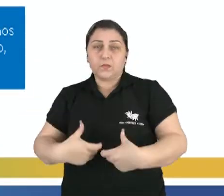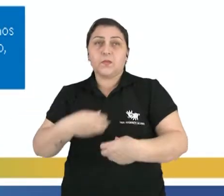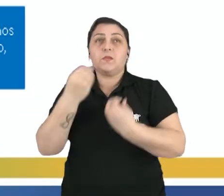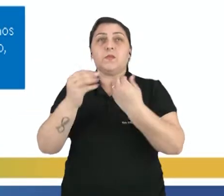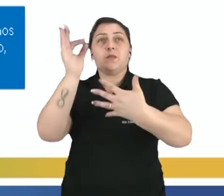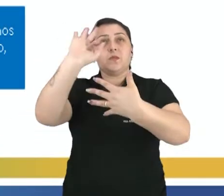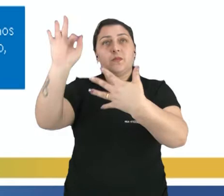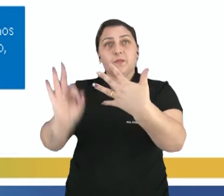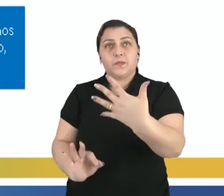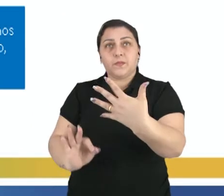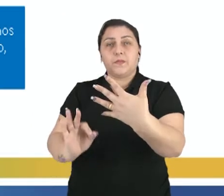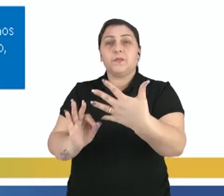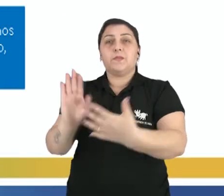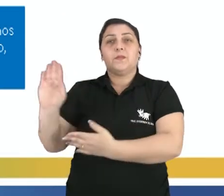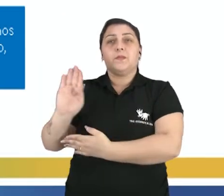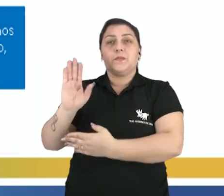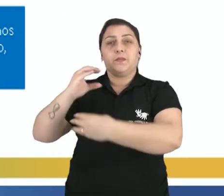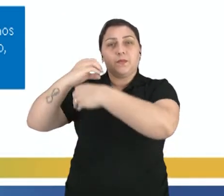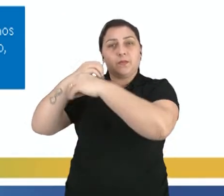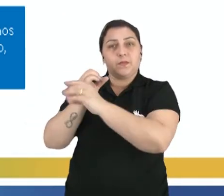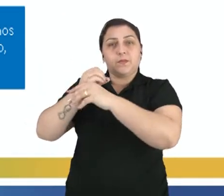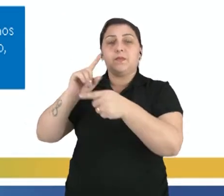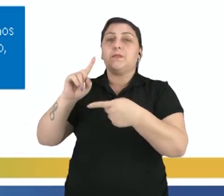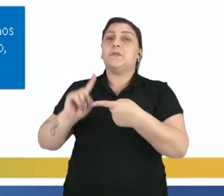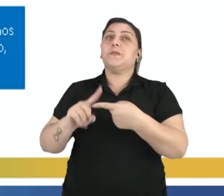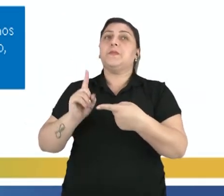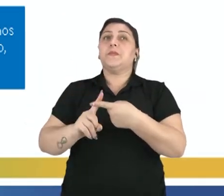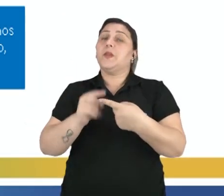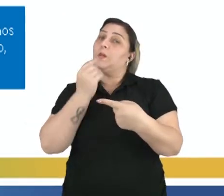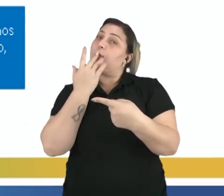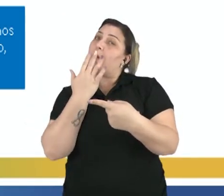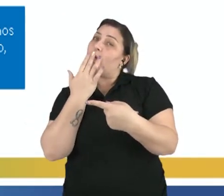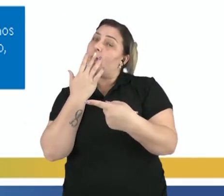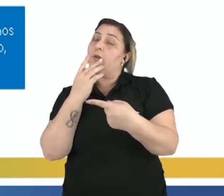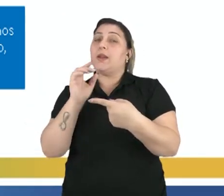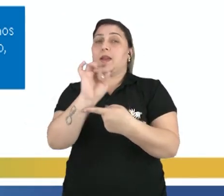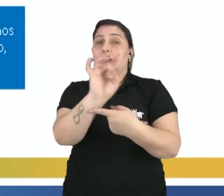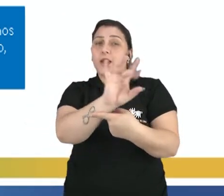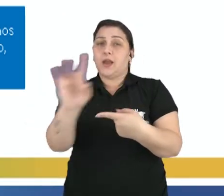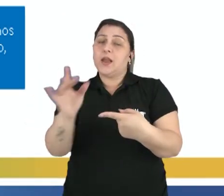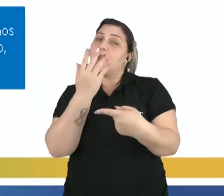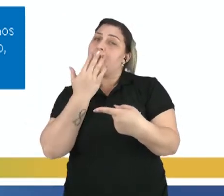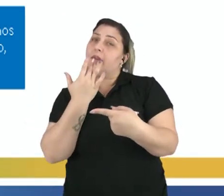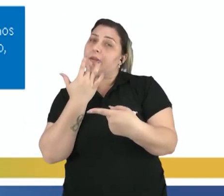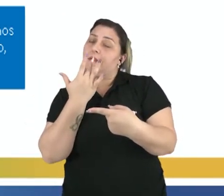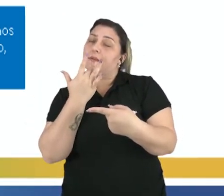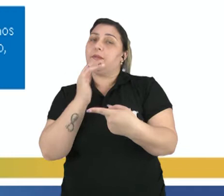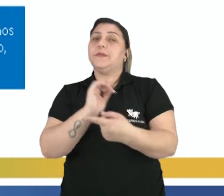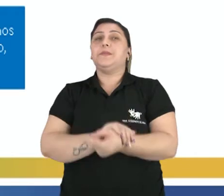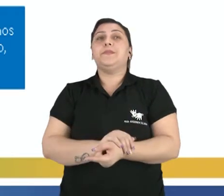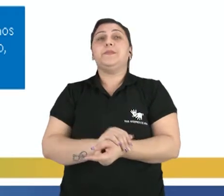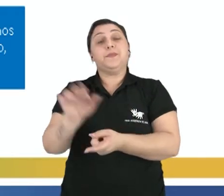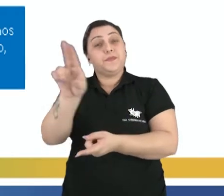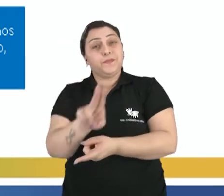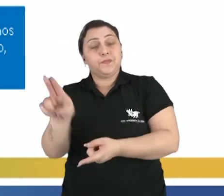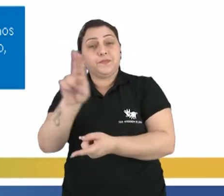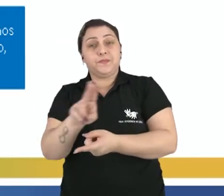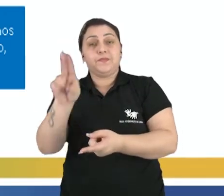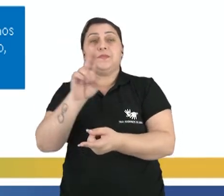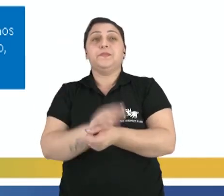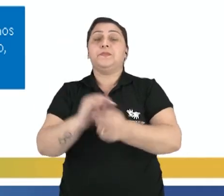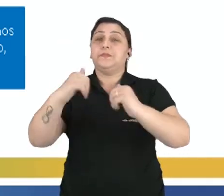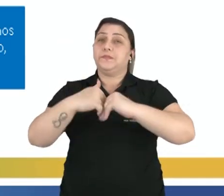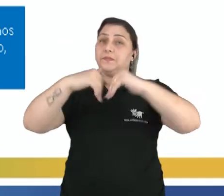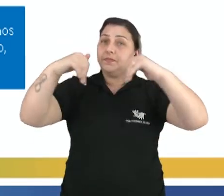classificam as biotecnologias? Elas são classificadas por cores e cada uma dessas cores são utilizadas para